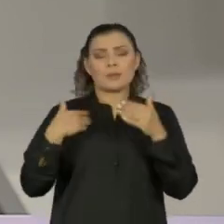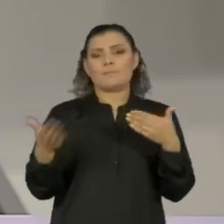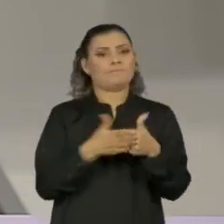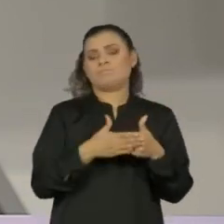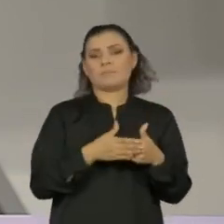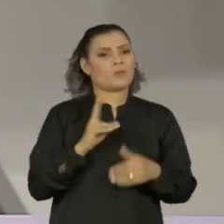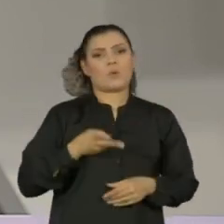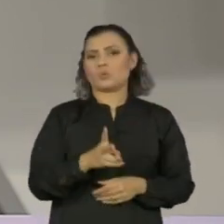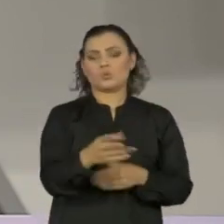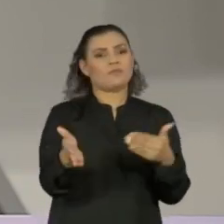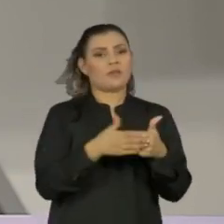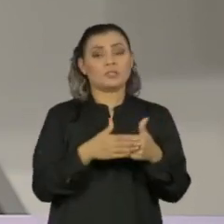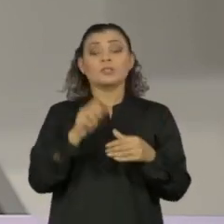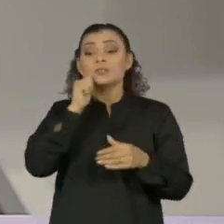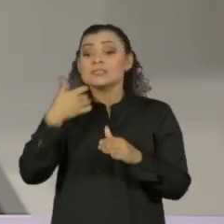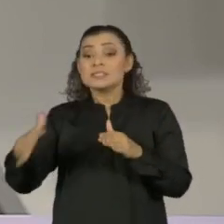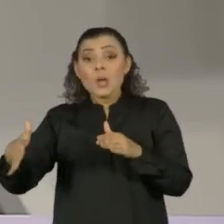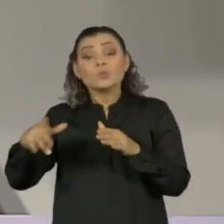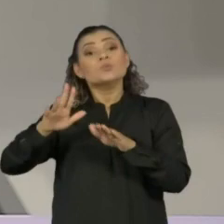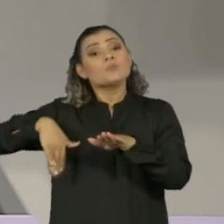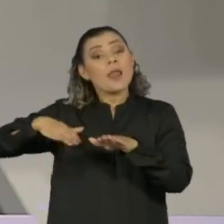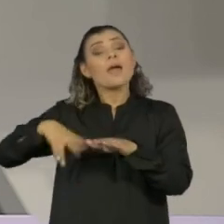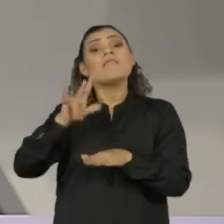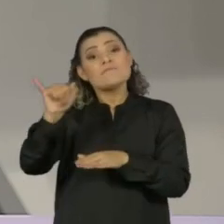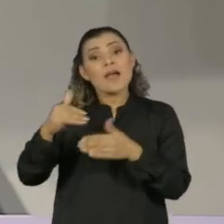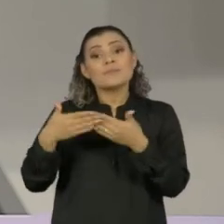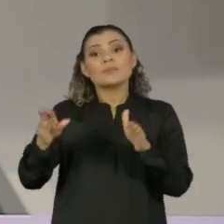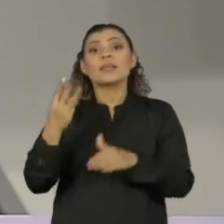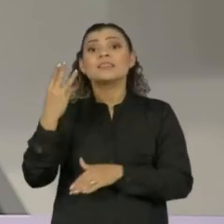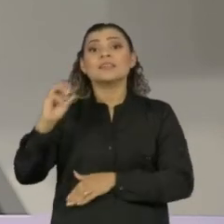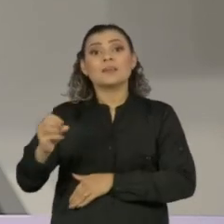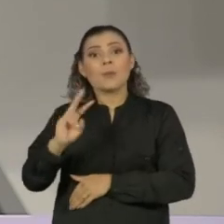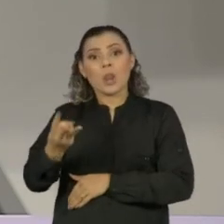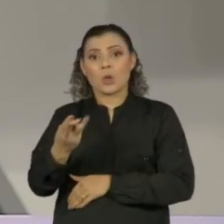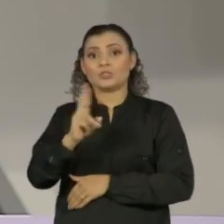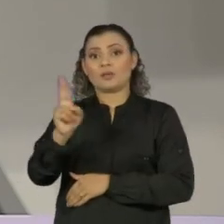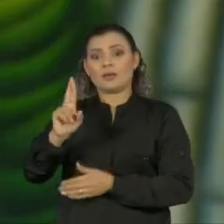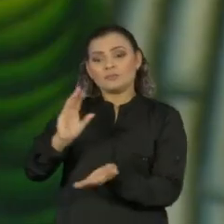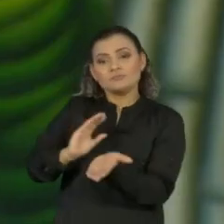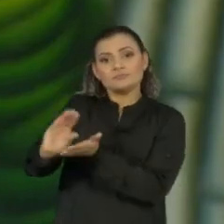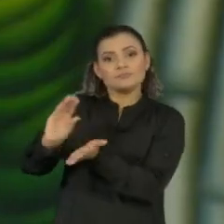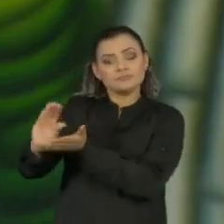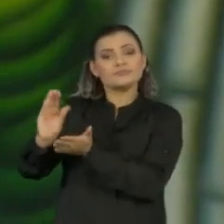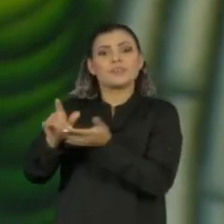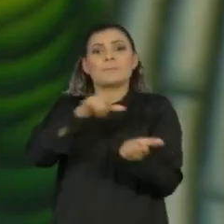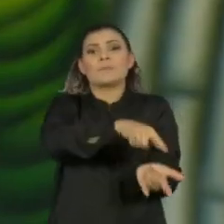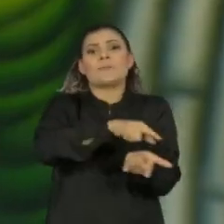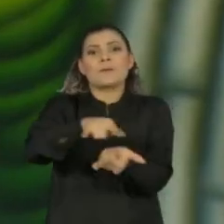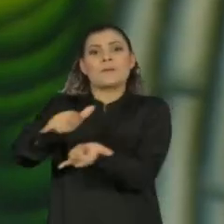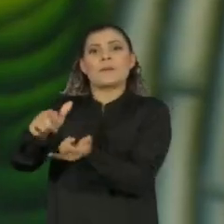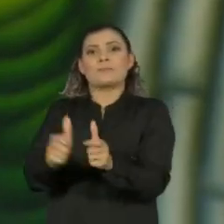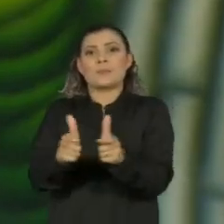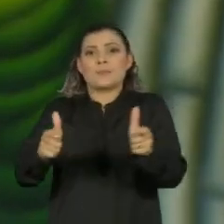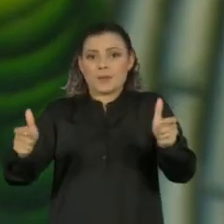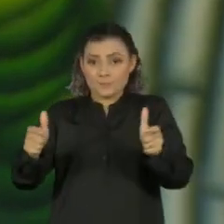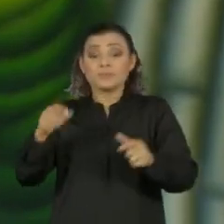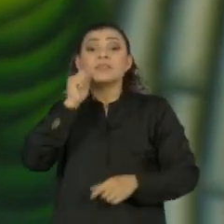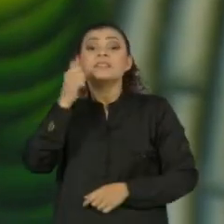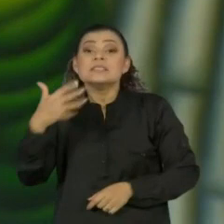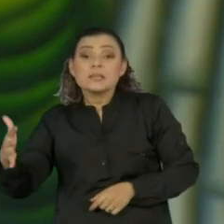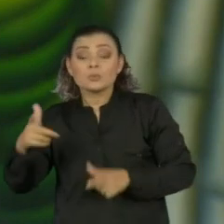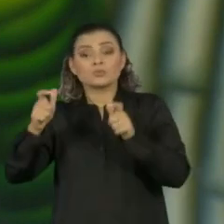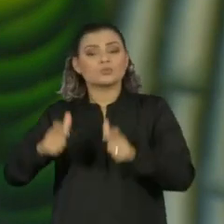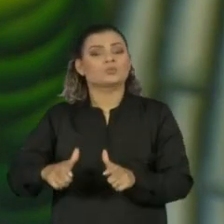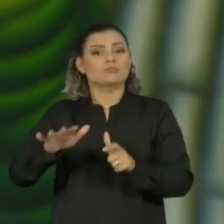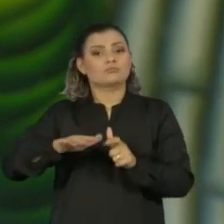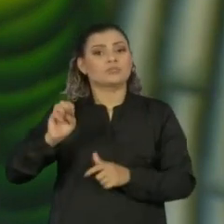E a Baixada Santista vai receber 30 milhões de reais para abertura de leitos hospitalares. A Baixada Santista é a segunda região